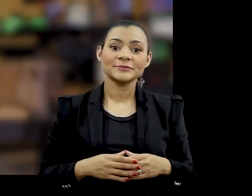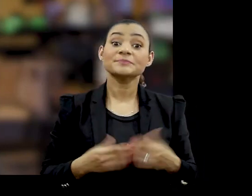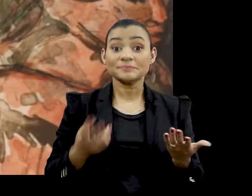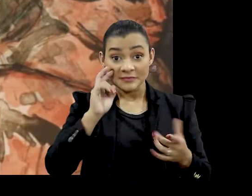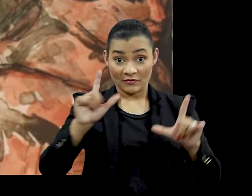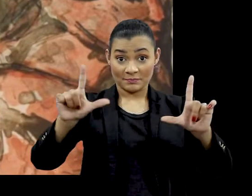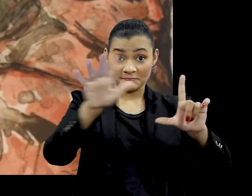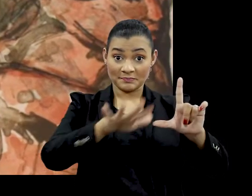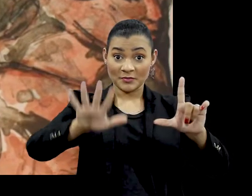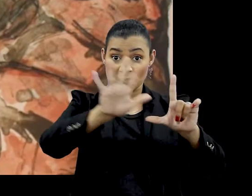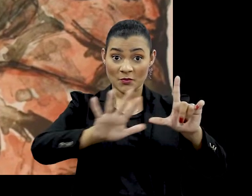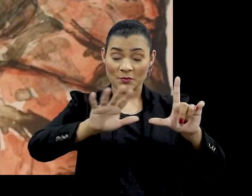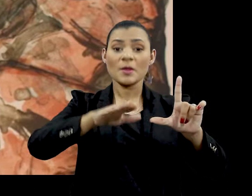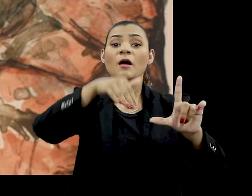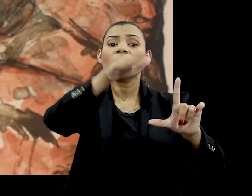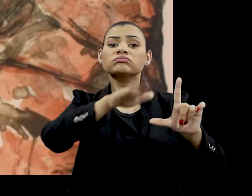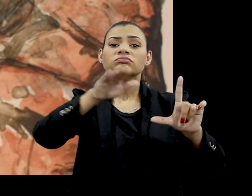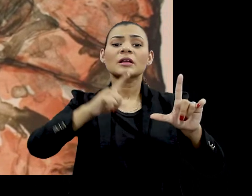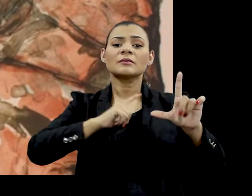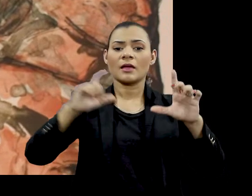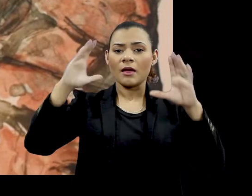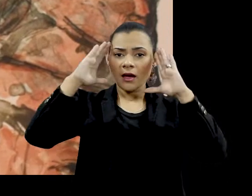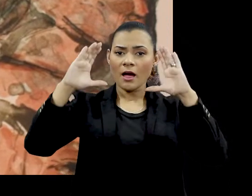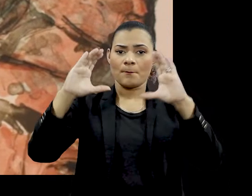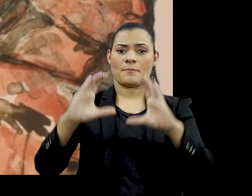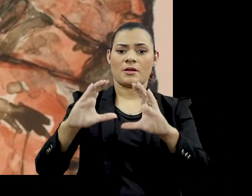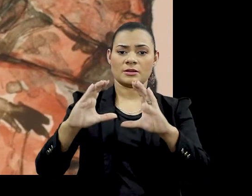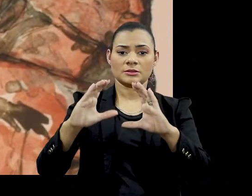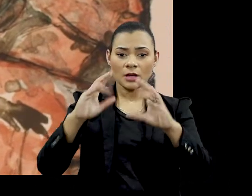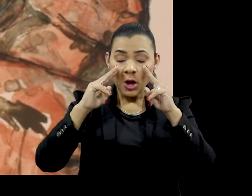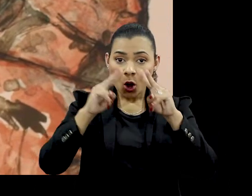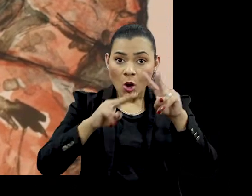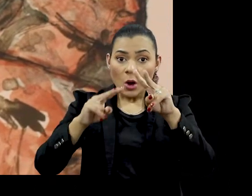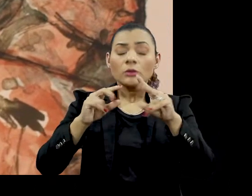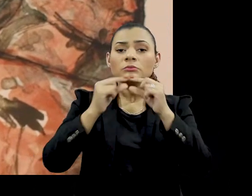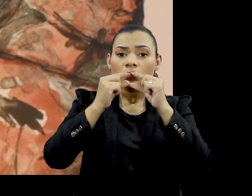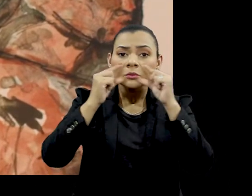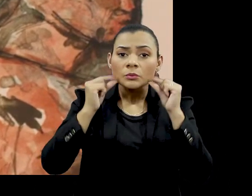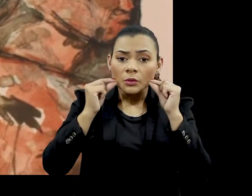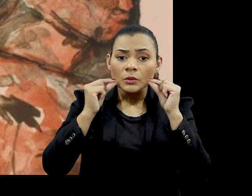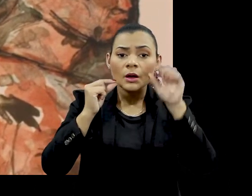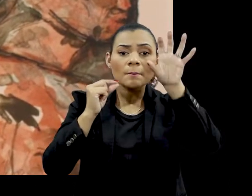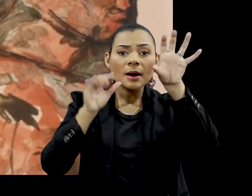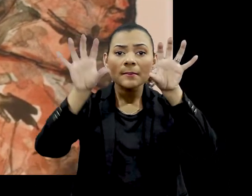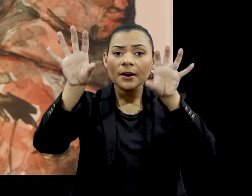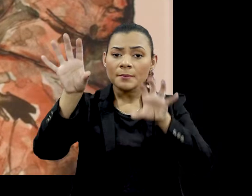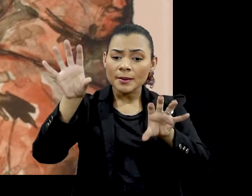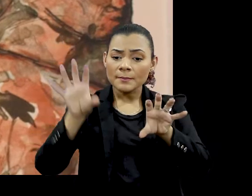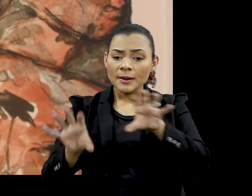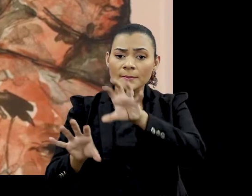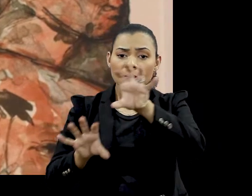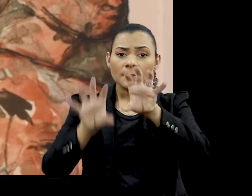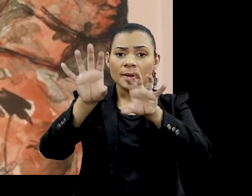Obrigado Então Olha só esse quadro Aqui tem uma cabeça Olhos Boca São rostos de